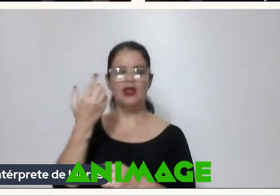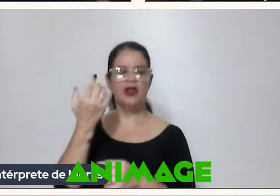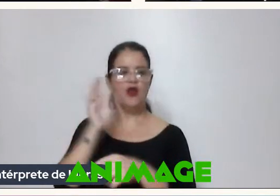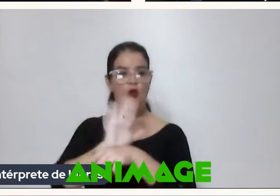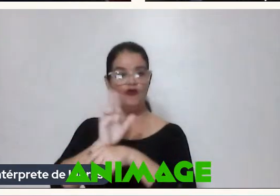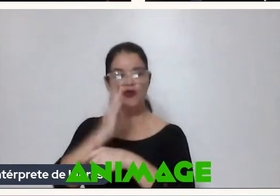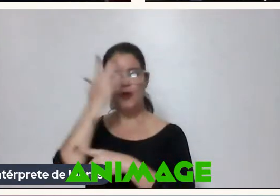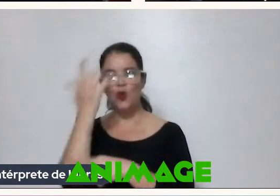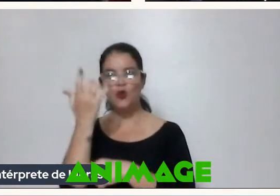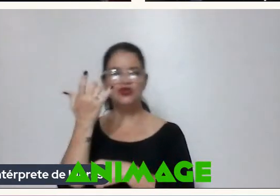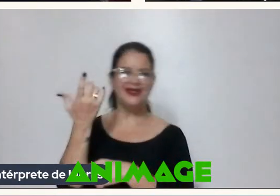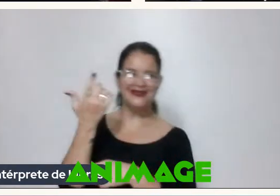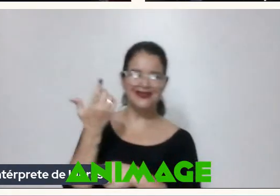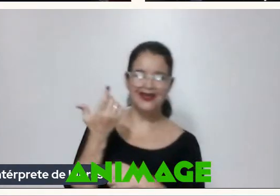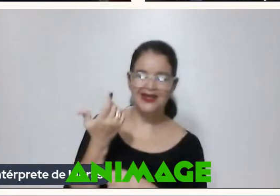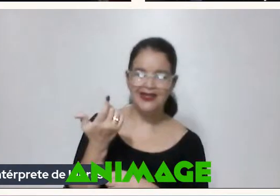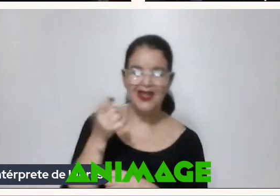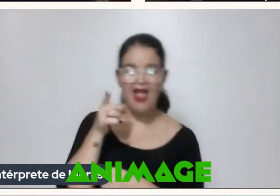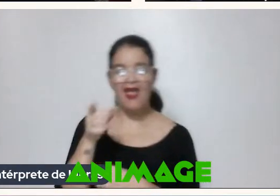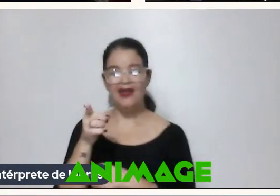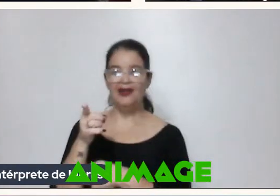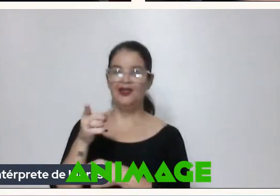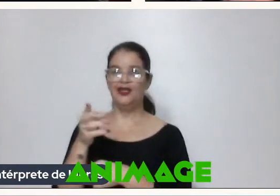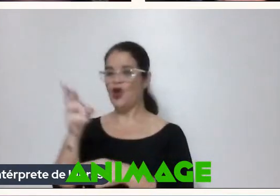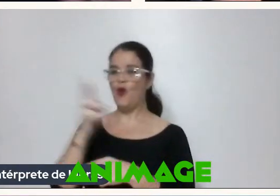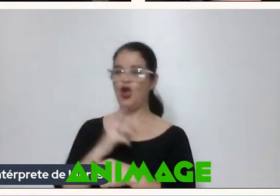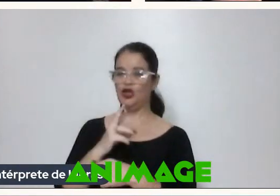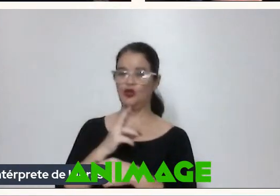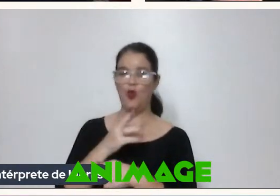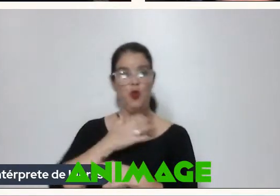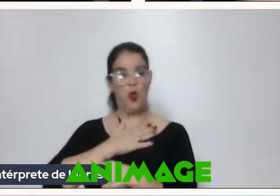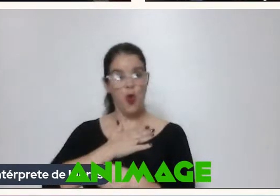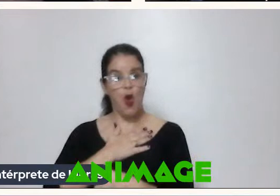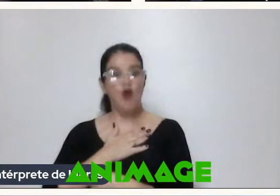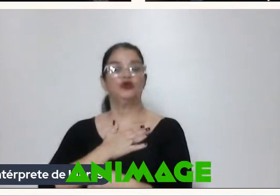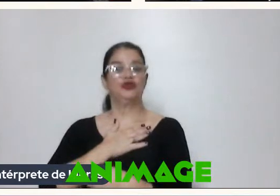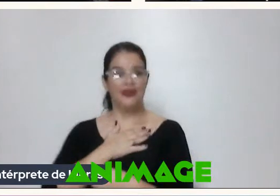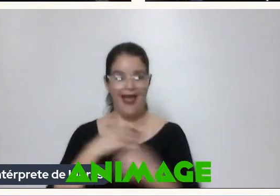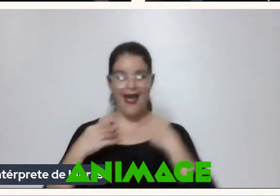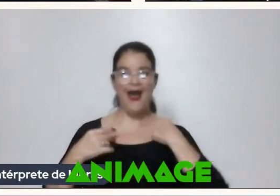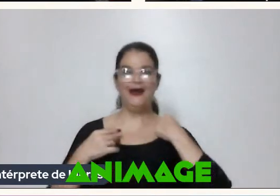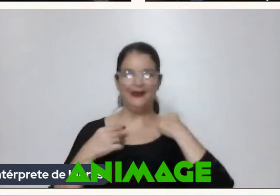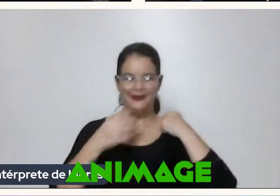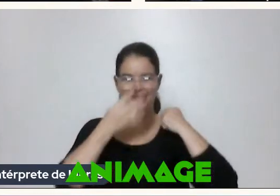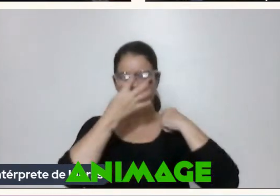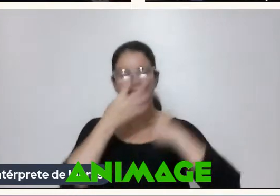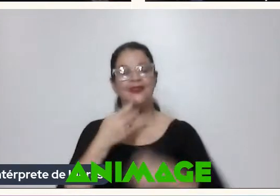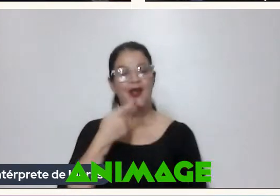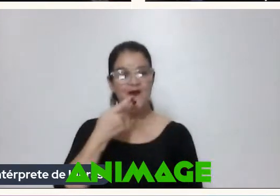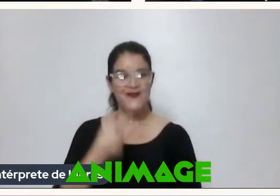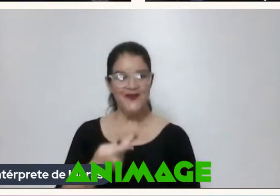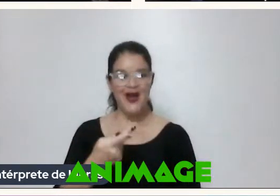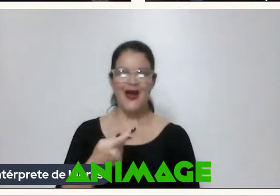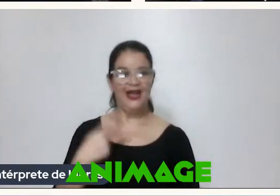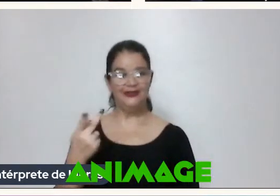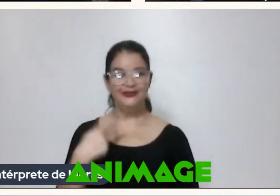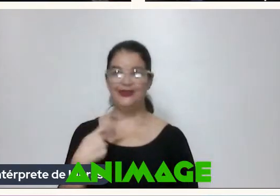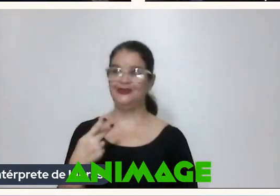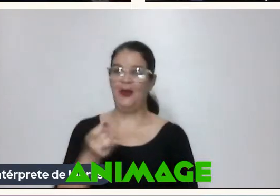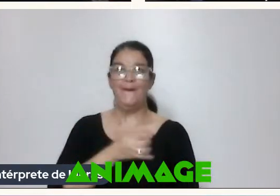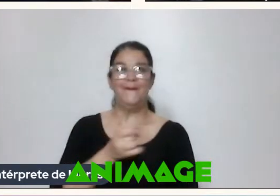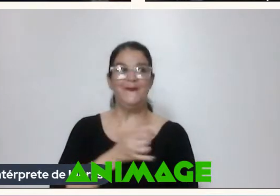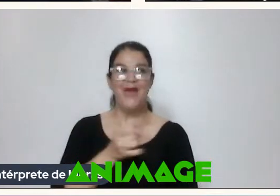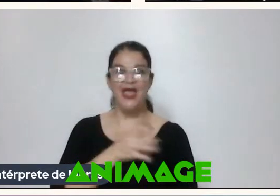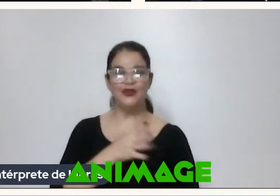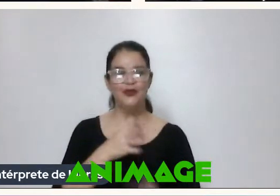seguinte Ele Deu um retorno Que tinha gostado Para caramba Falou Muito Do que